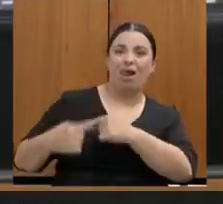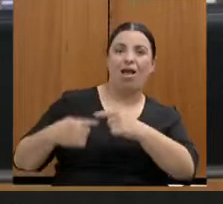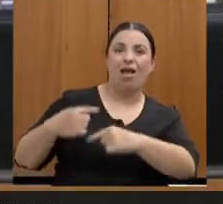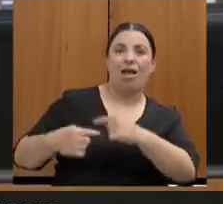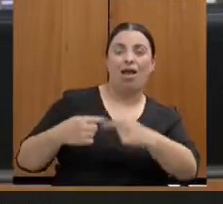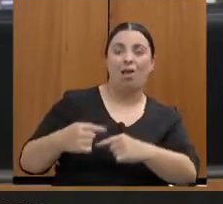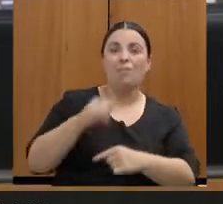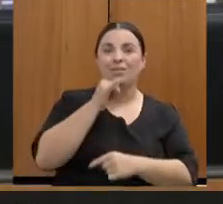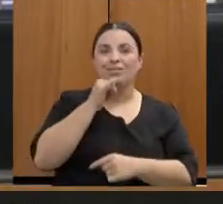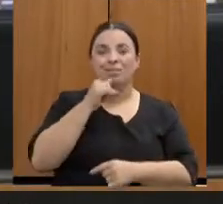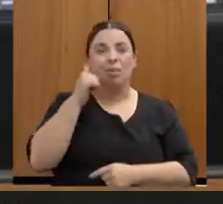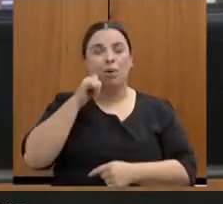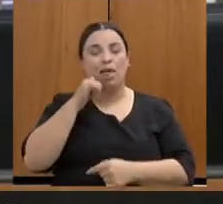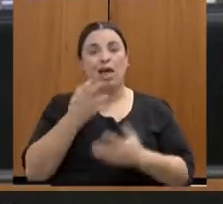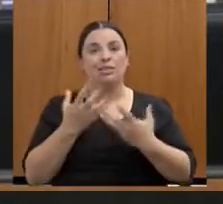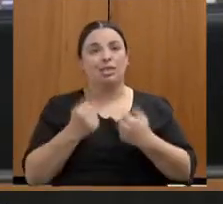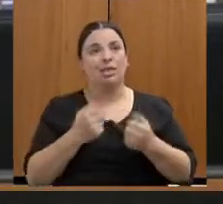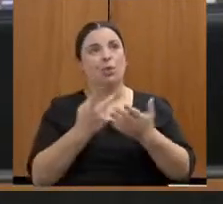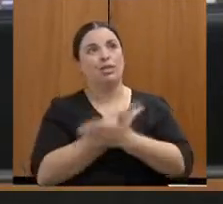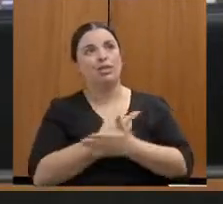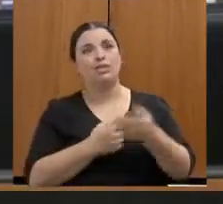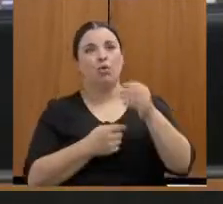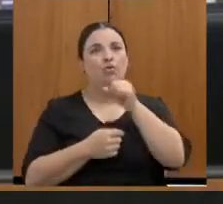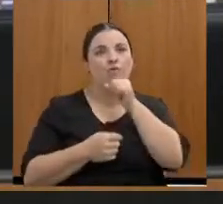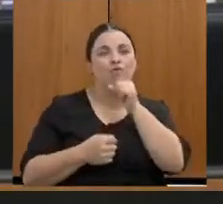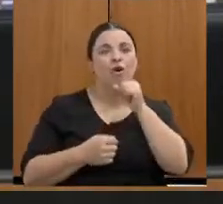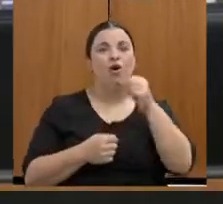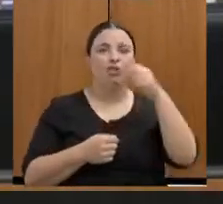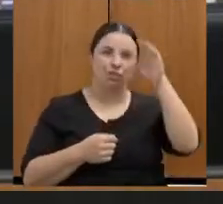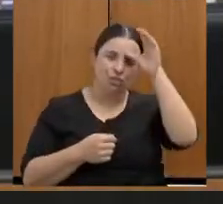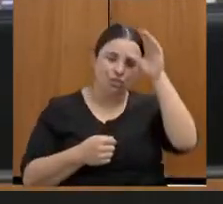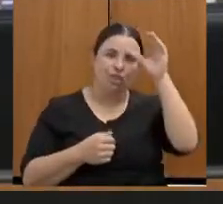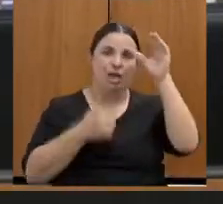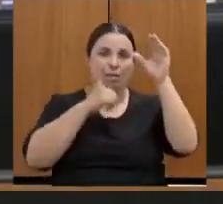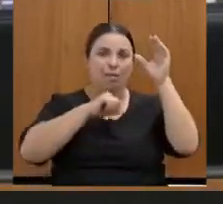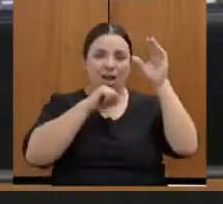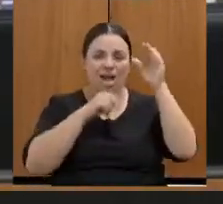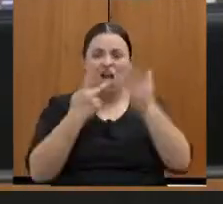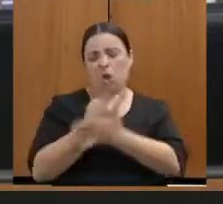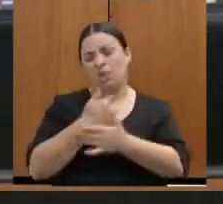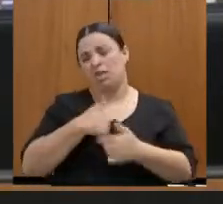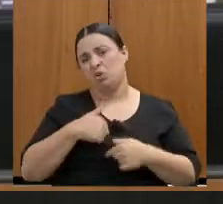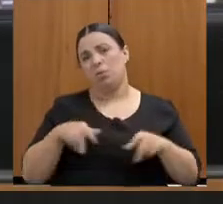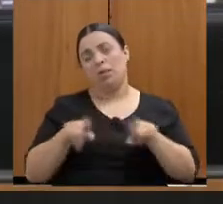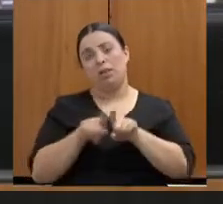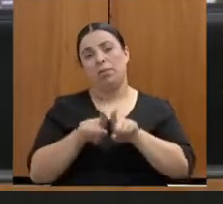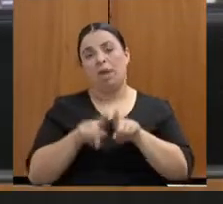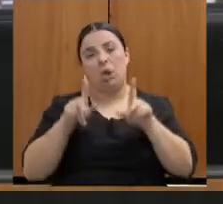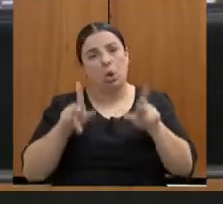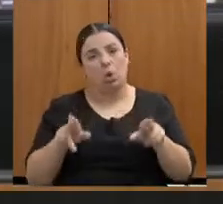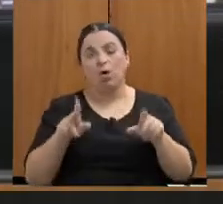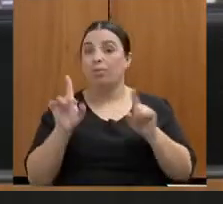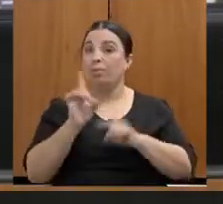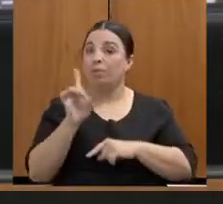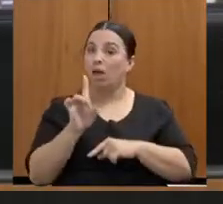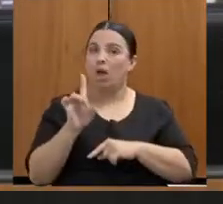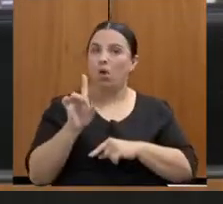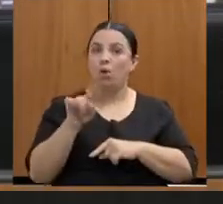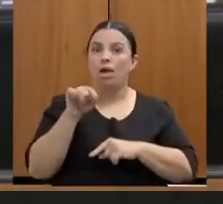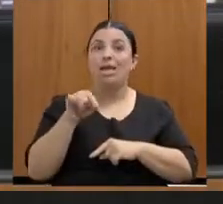avó, com a minha tia, com a minha mãe, deve acontecer comigo, e não, não deve. Isso, a gente precisa frear